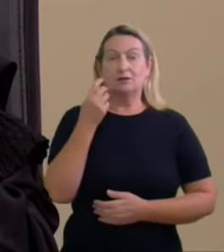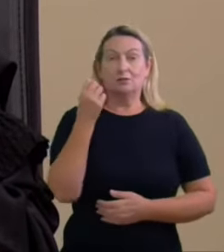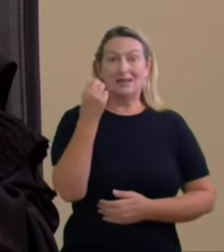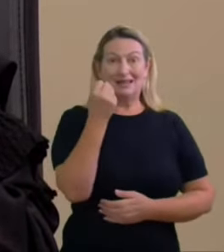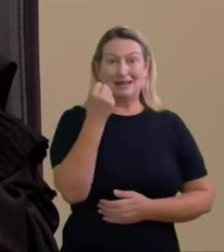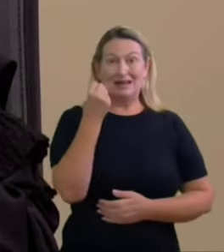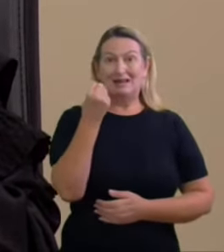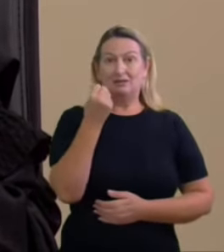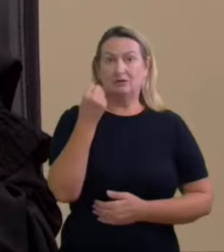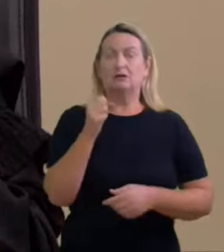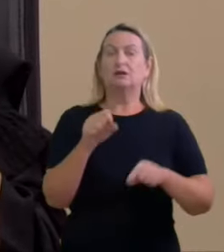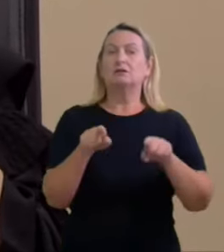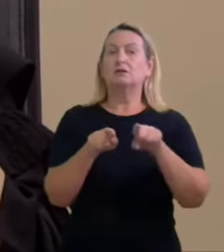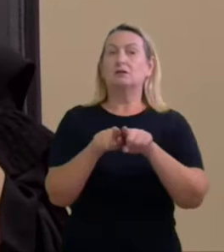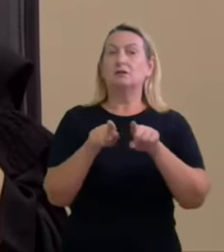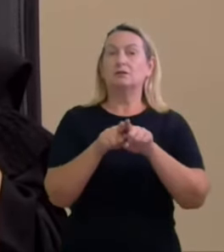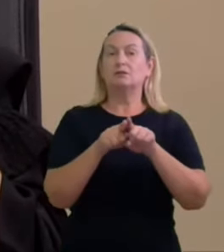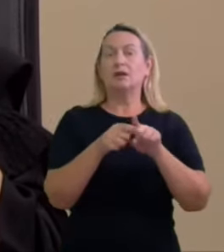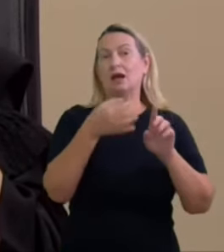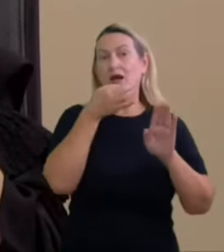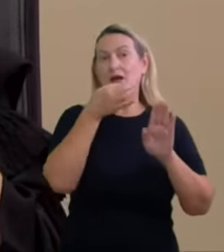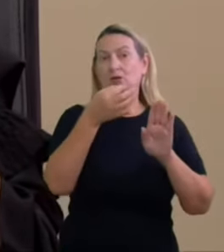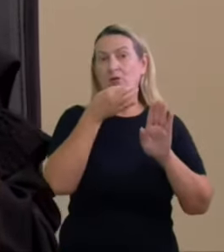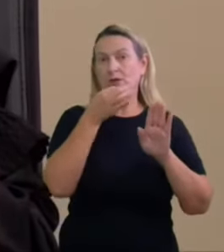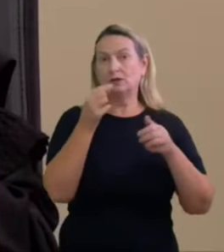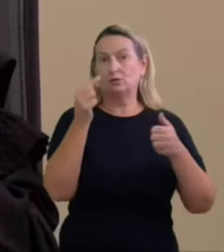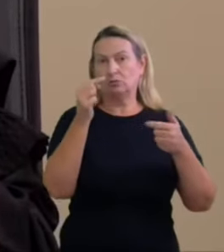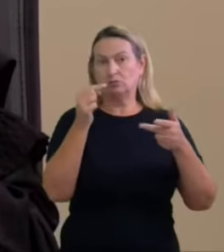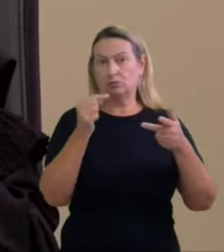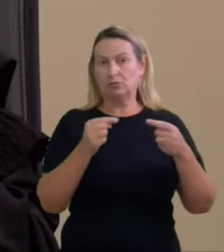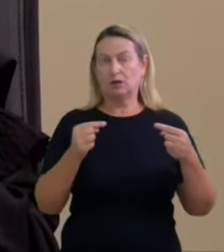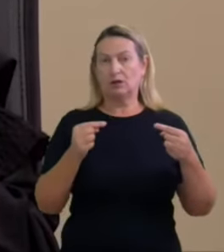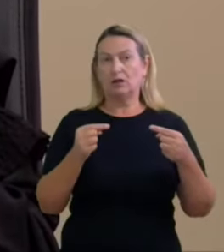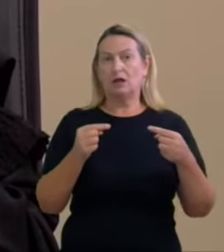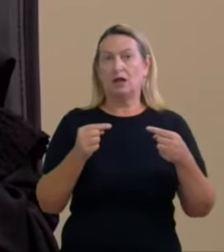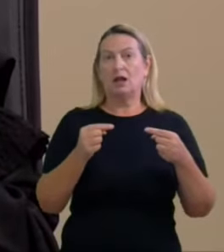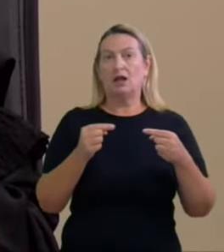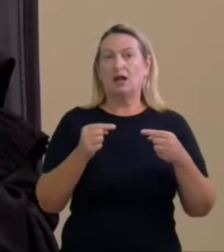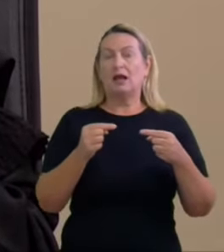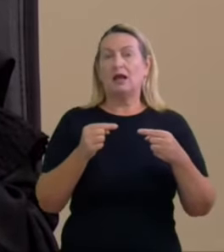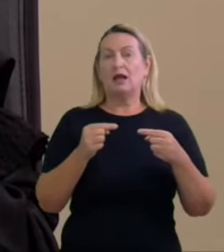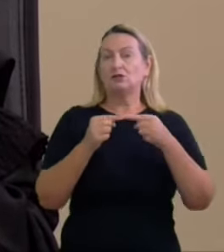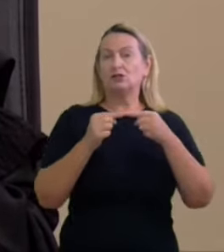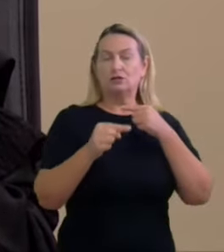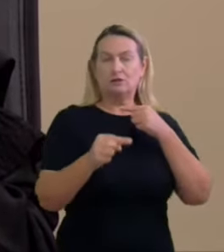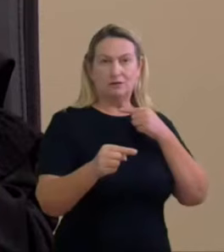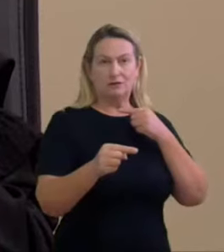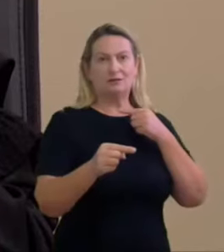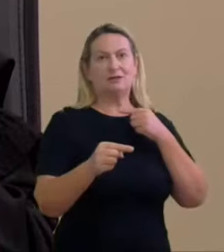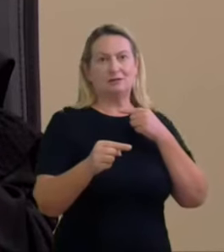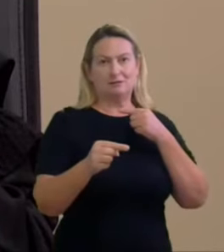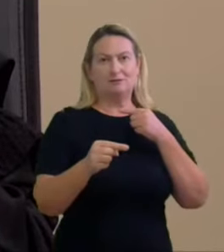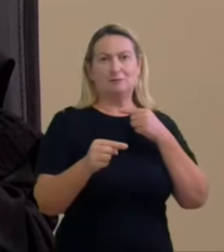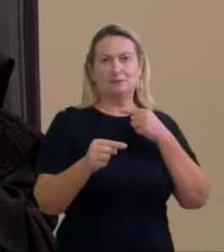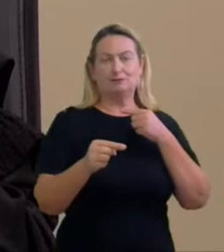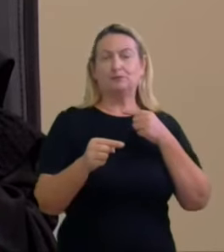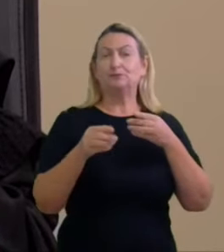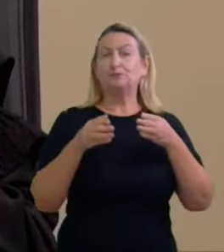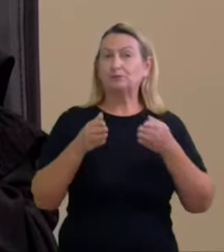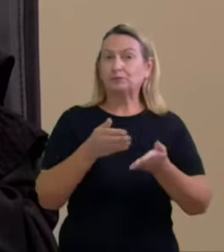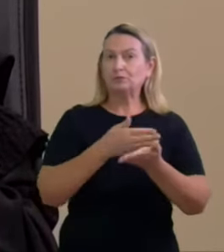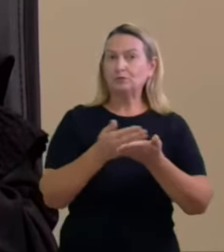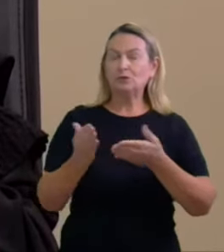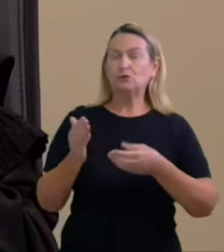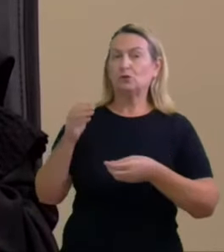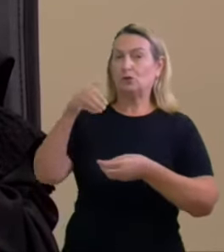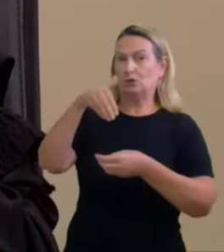sobre os argumentos que a respeitosa divergência que eu admiro muito acabou lançando como no seu voto